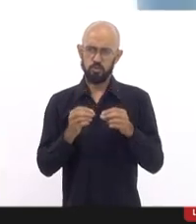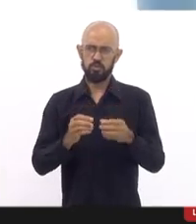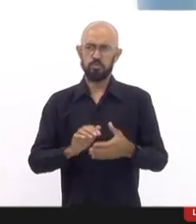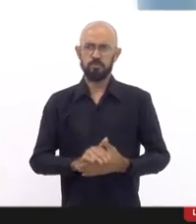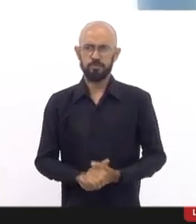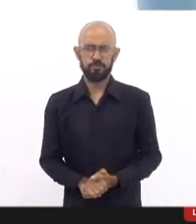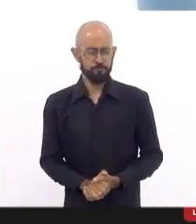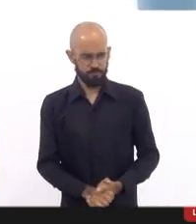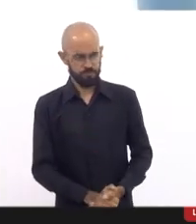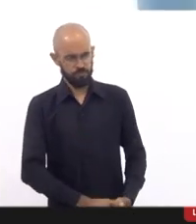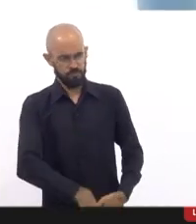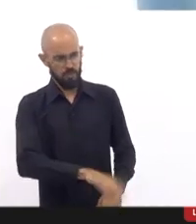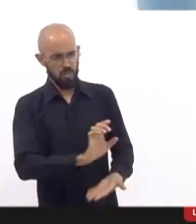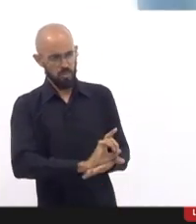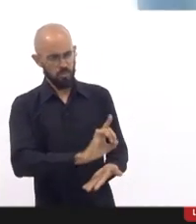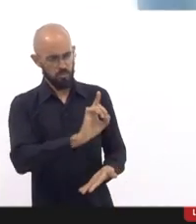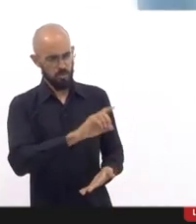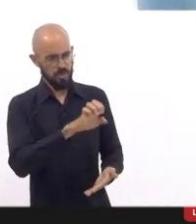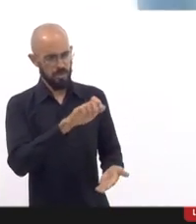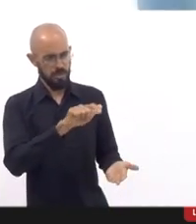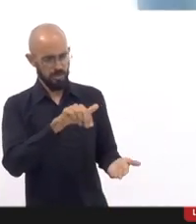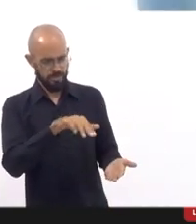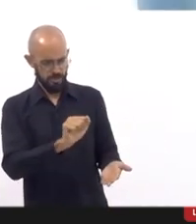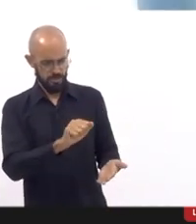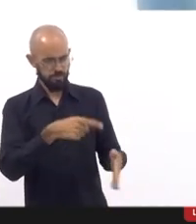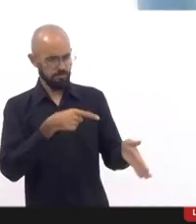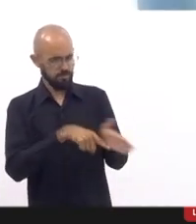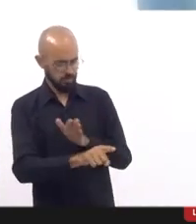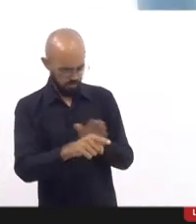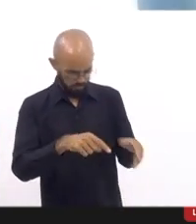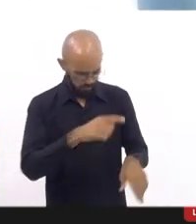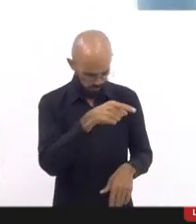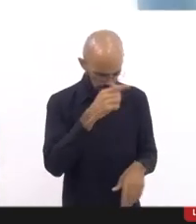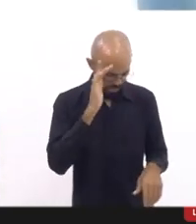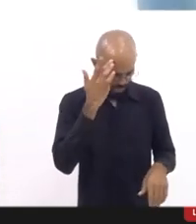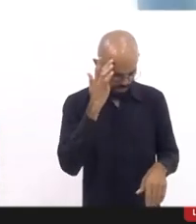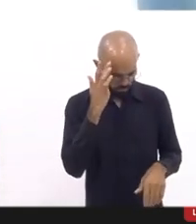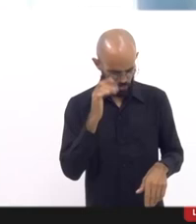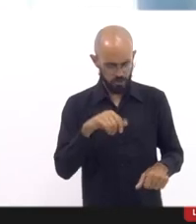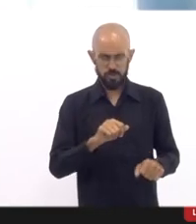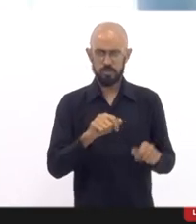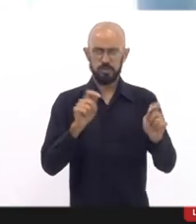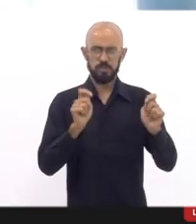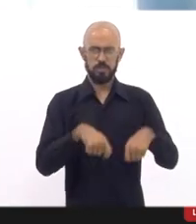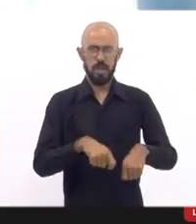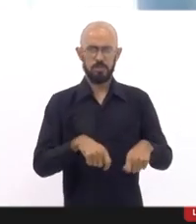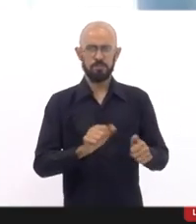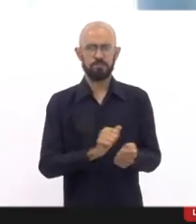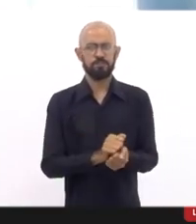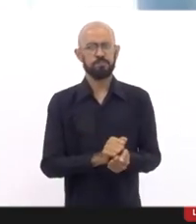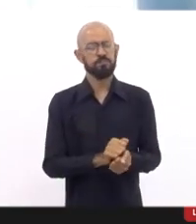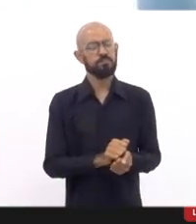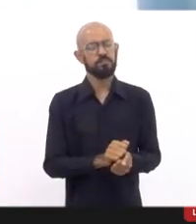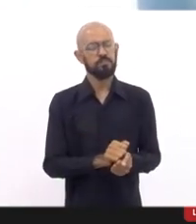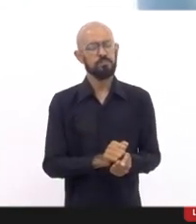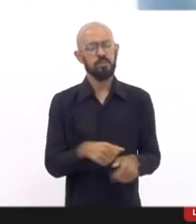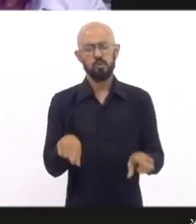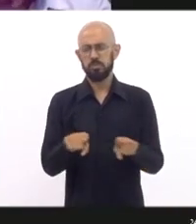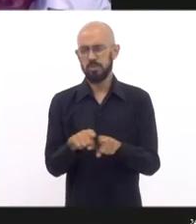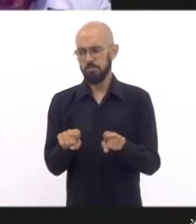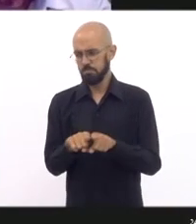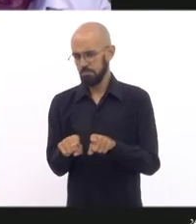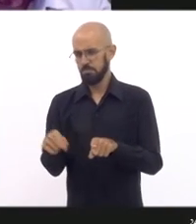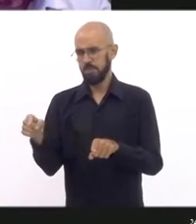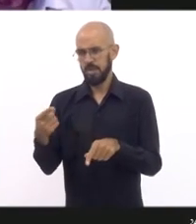Eliane, você acha que caberia, e eu me dirijo aqui à Renata Souza e